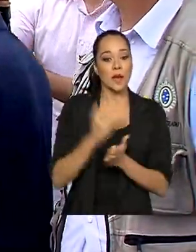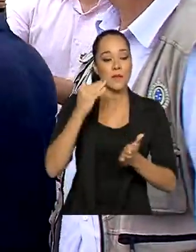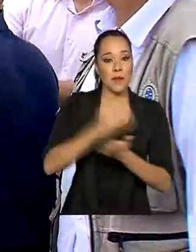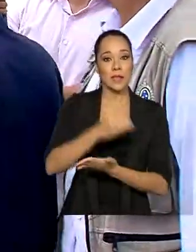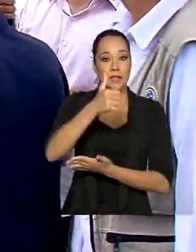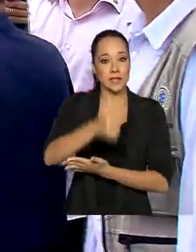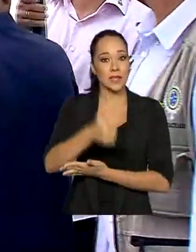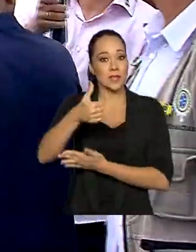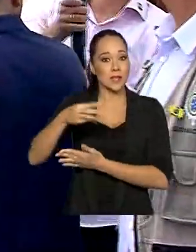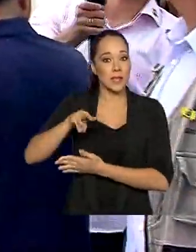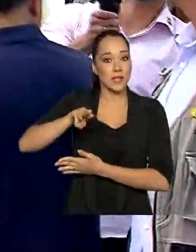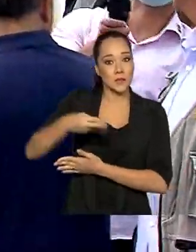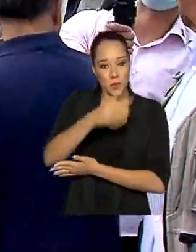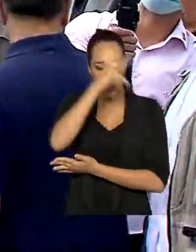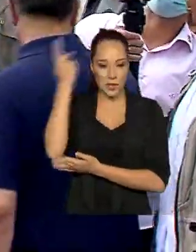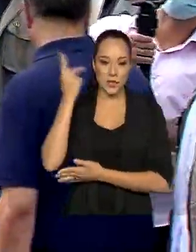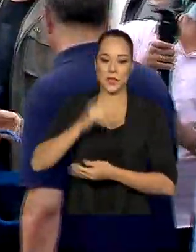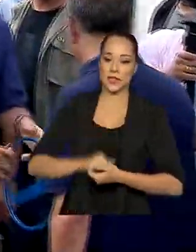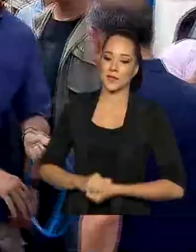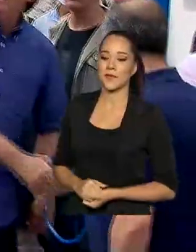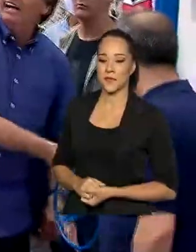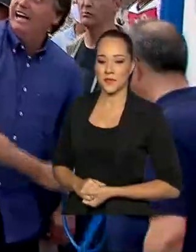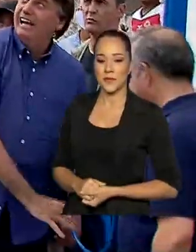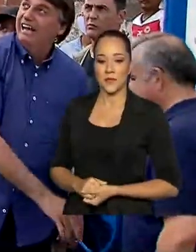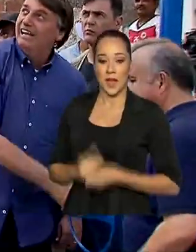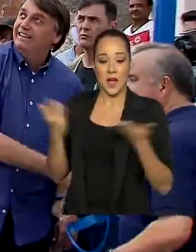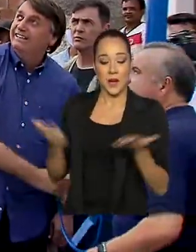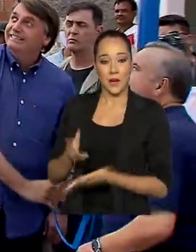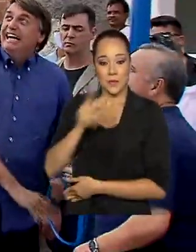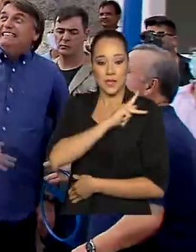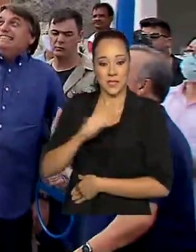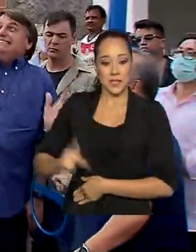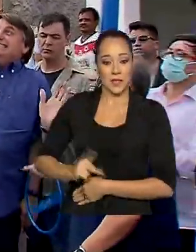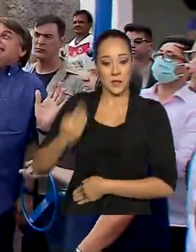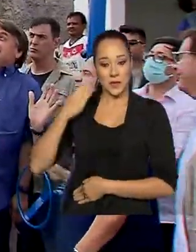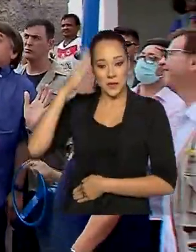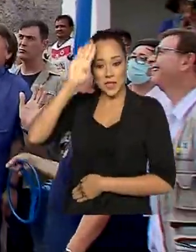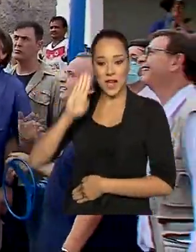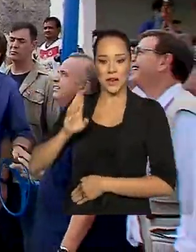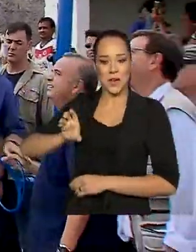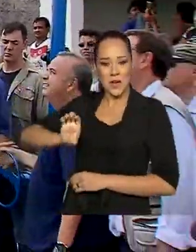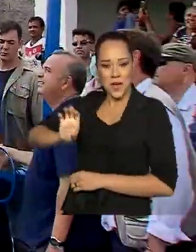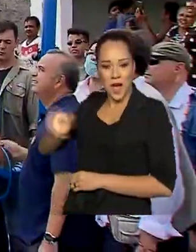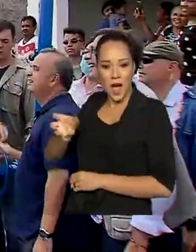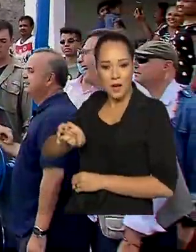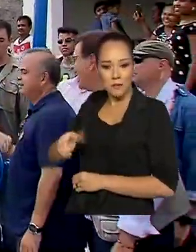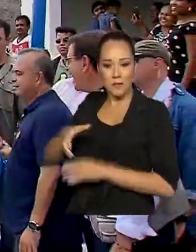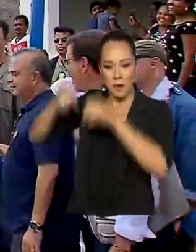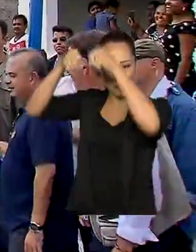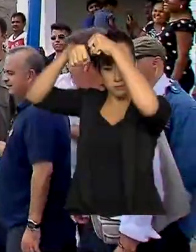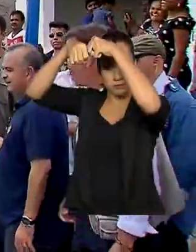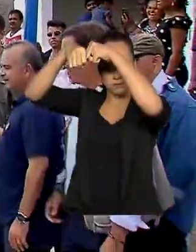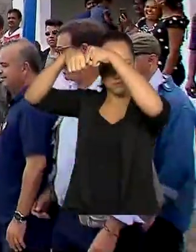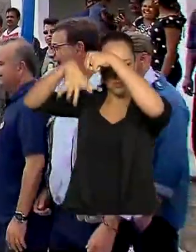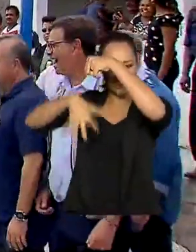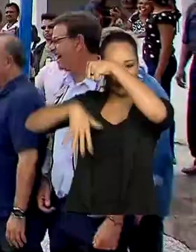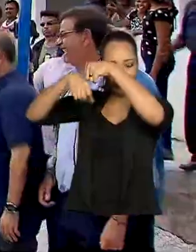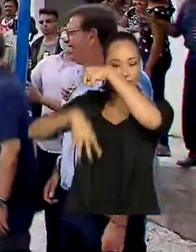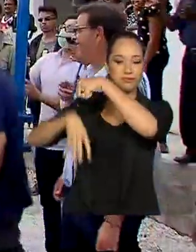113 mil pessoas na região. Neste momento, o presidente Jair Bolsonaro faz a abertura da